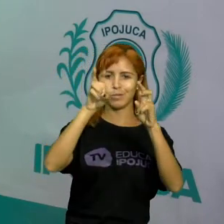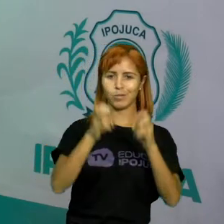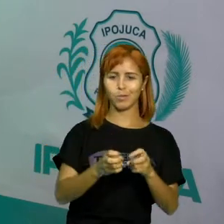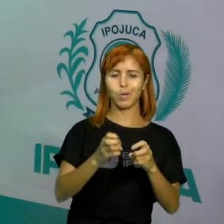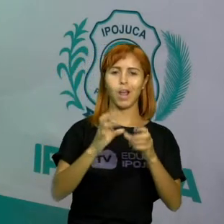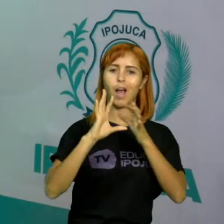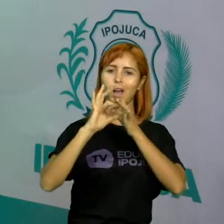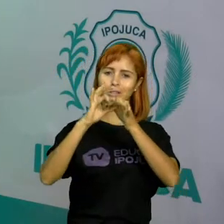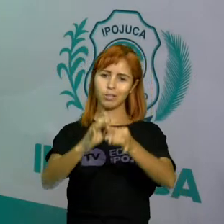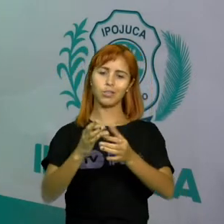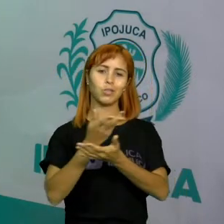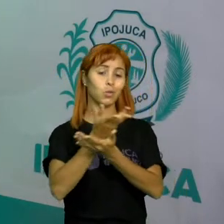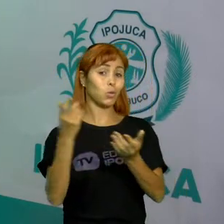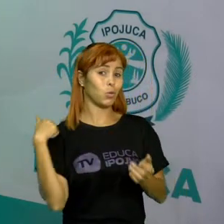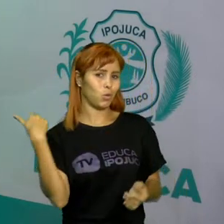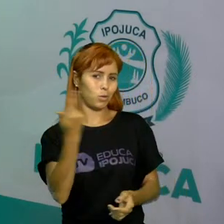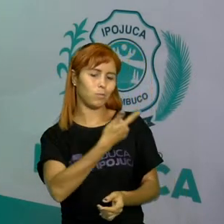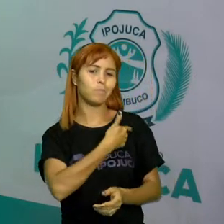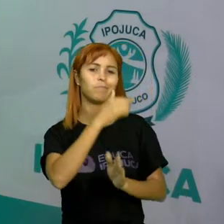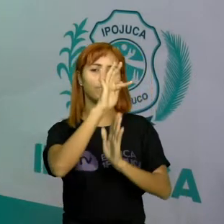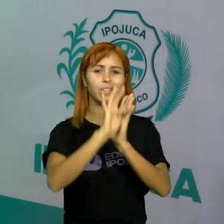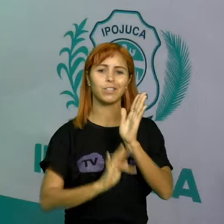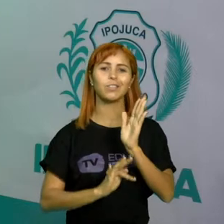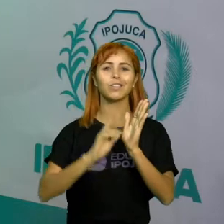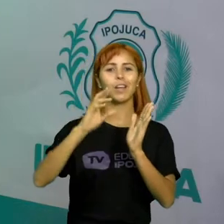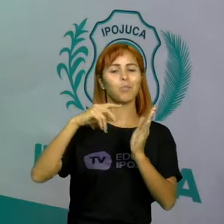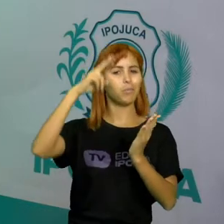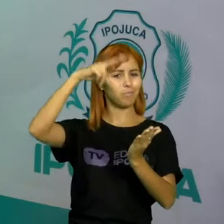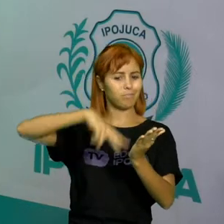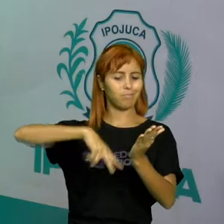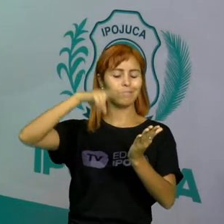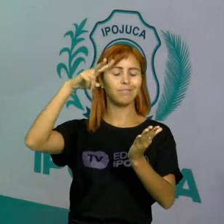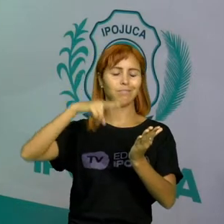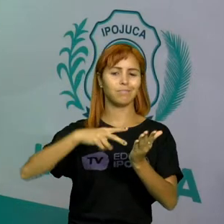contextualização do nosso texto que acabou de ser lido.